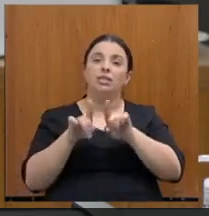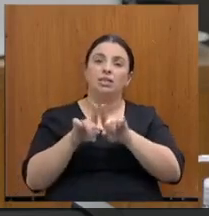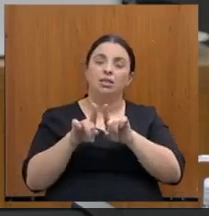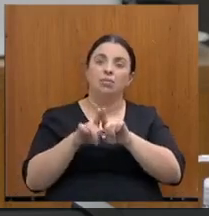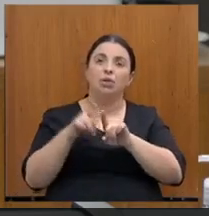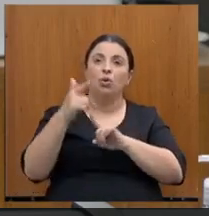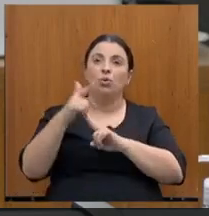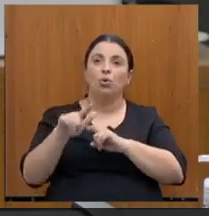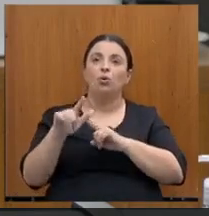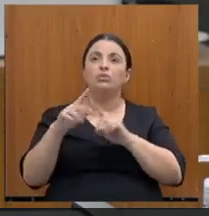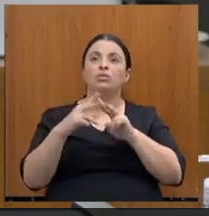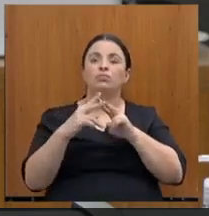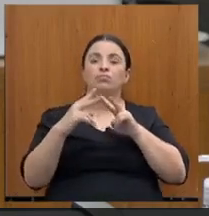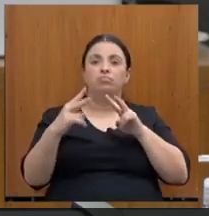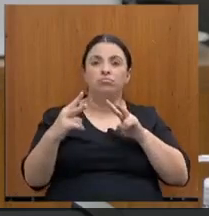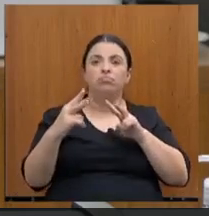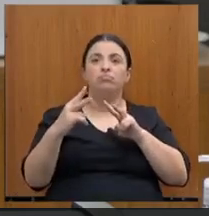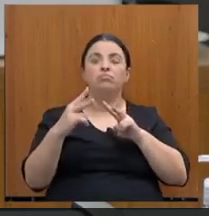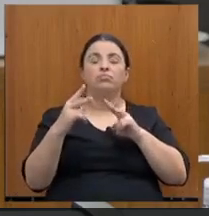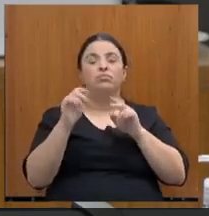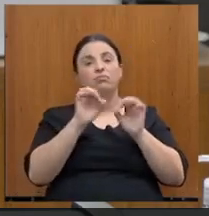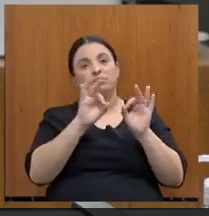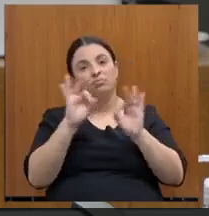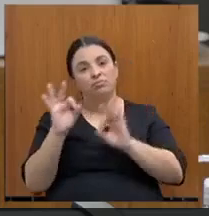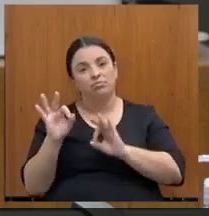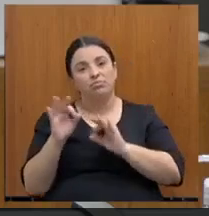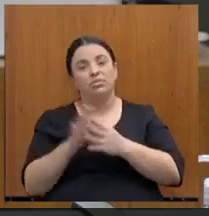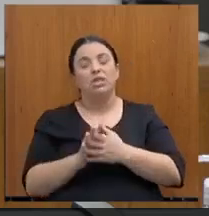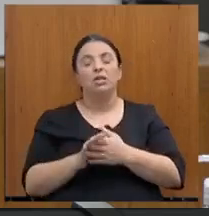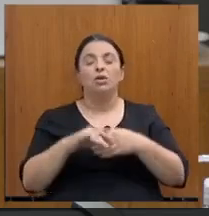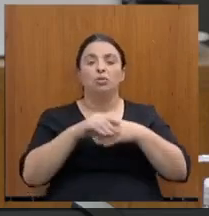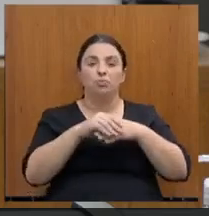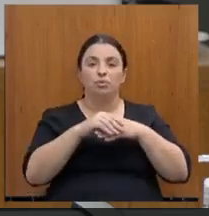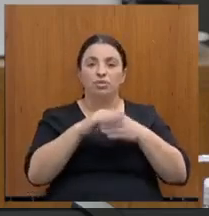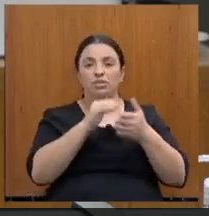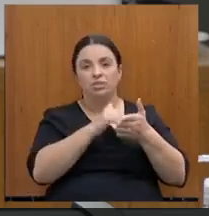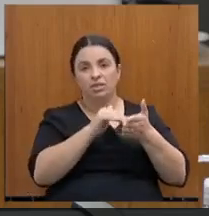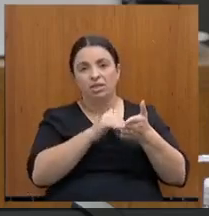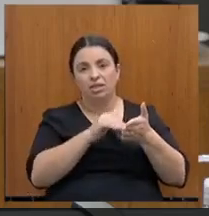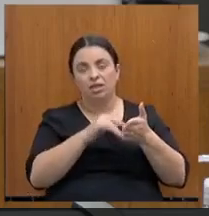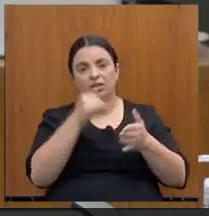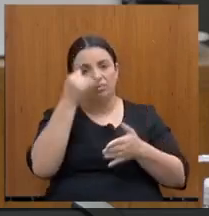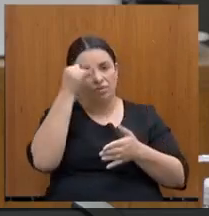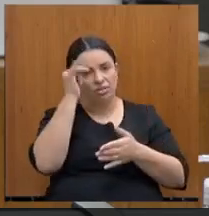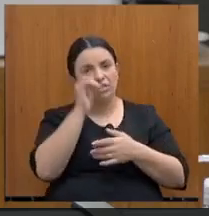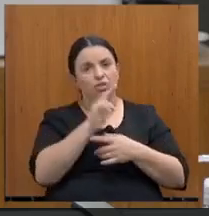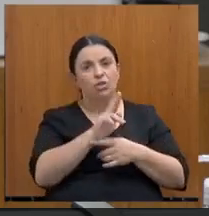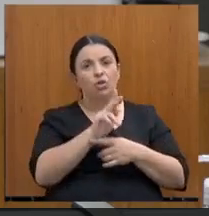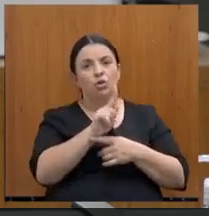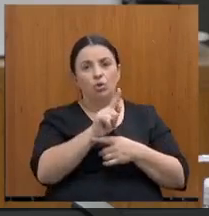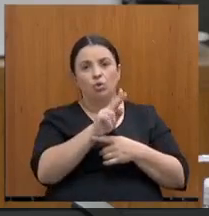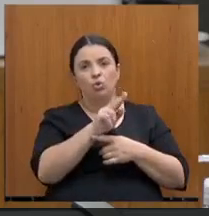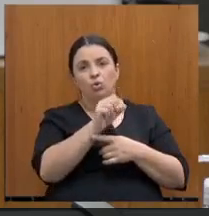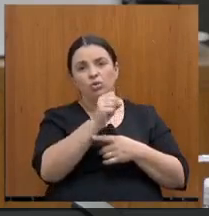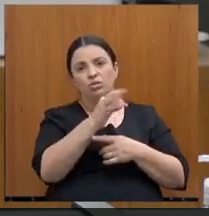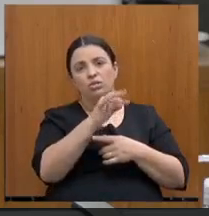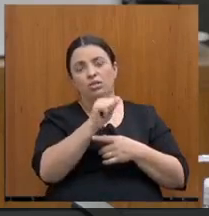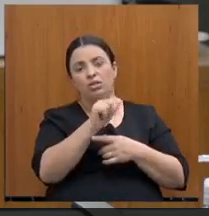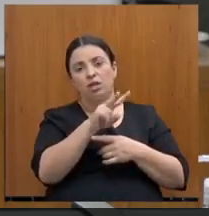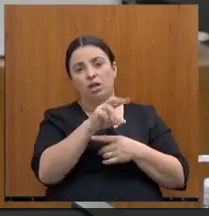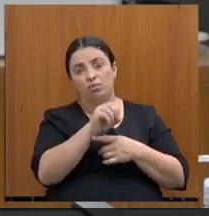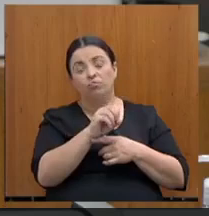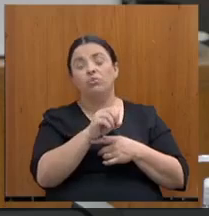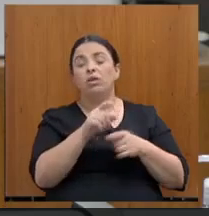de forma remota. Quero cumprimentar o nosso secretário de Estado da Fazenda, Gustavo Barbosa, e aproveito para cumprimentar pelos